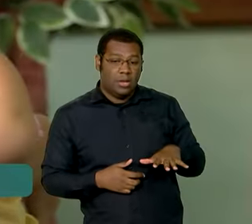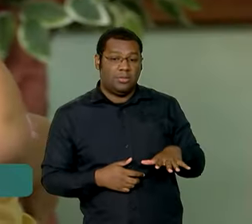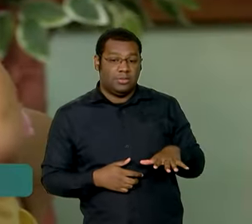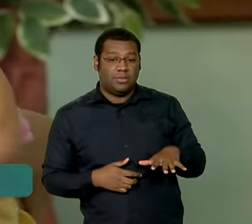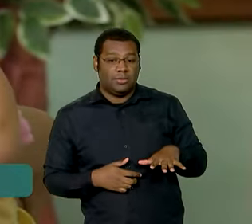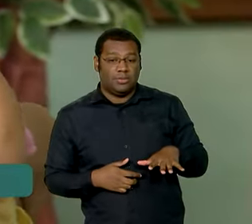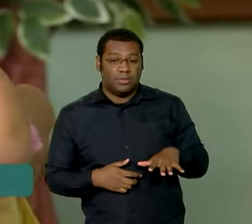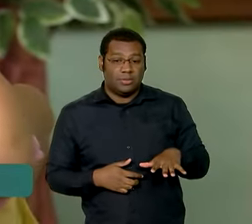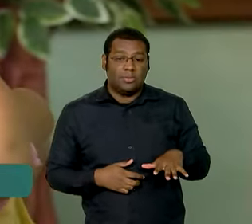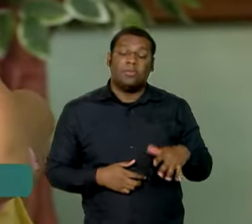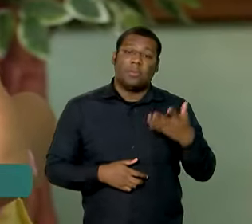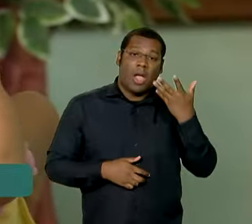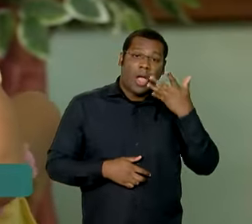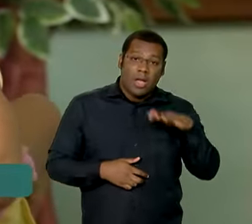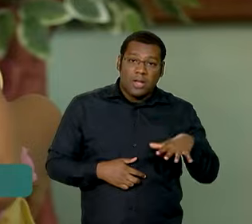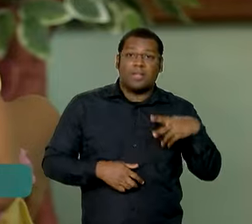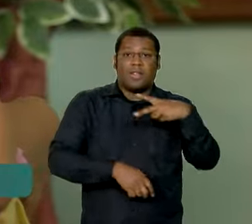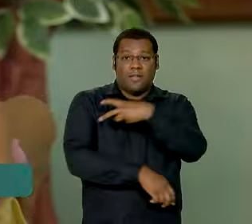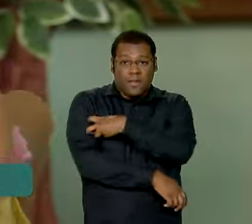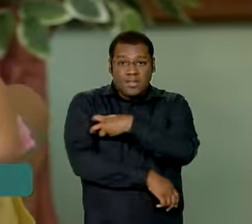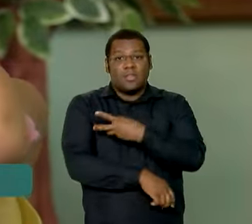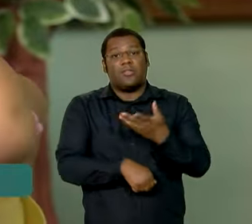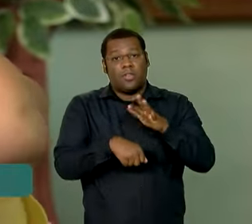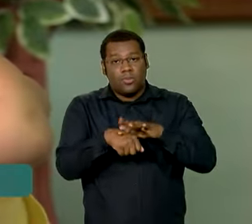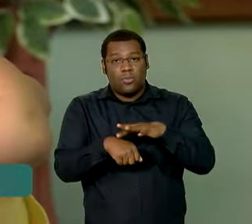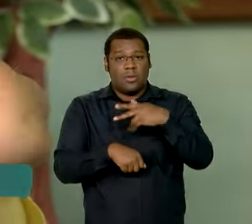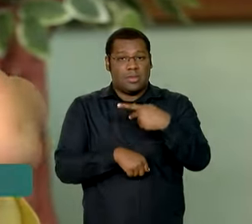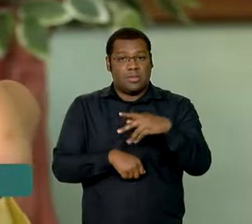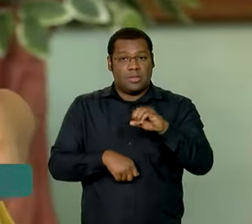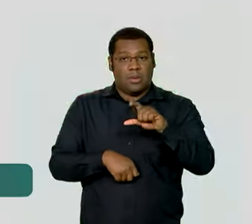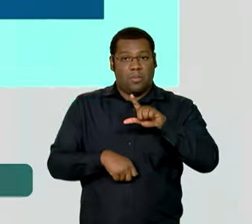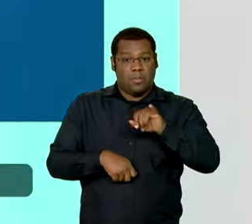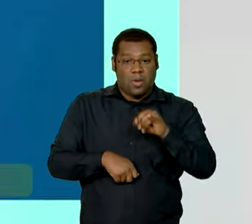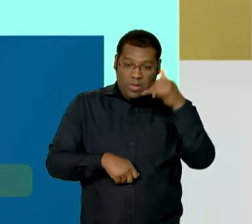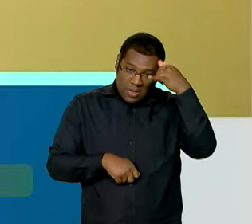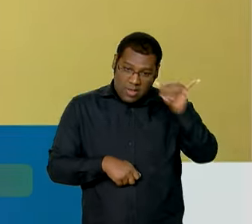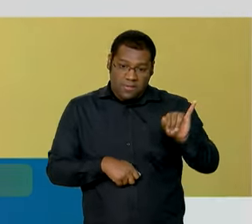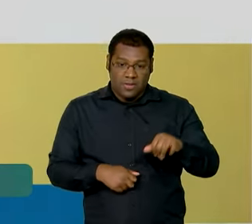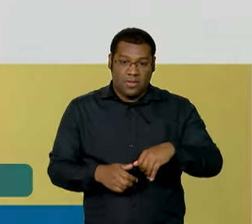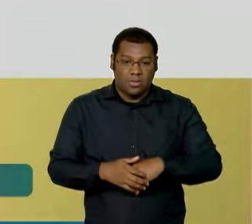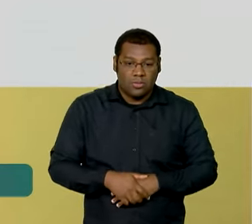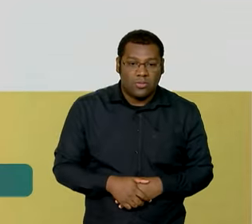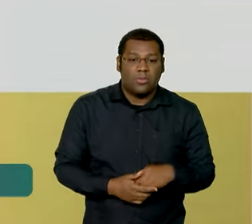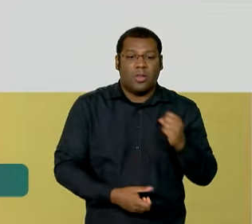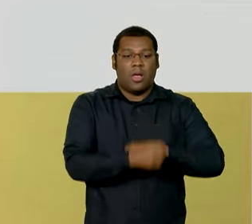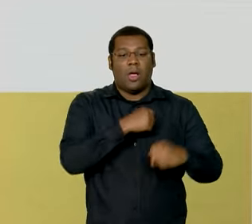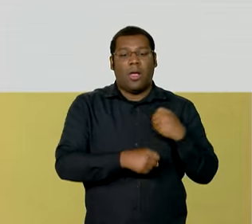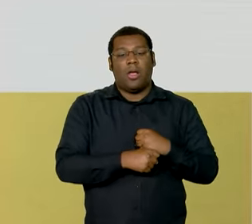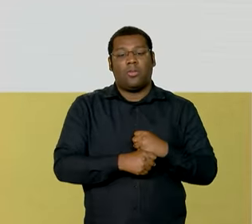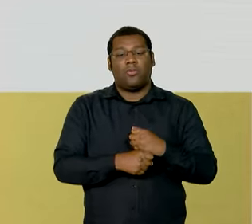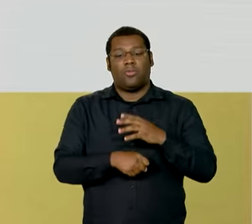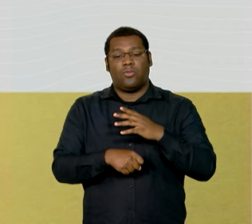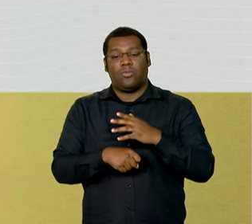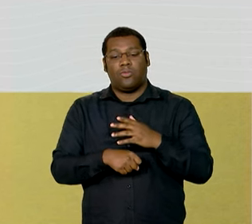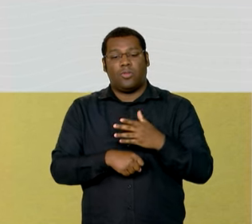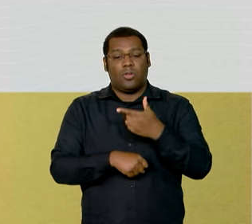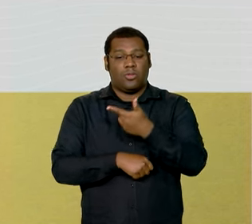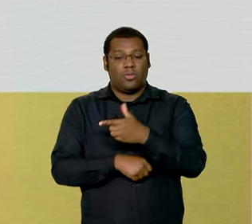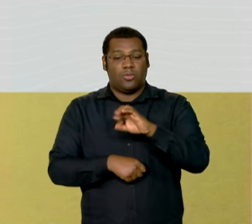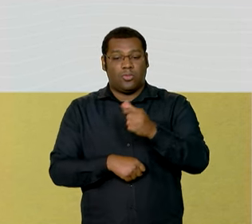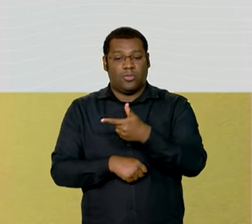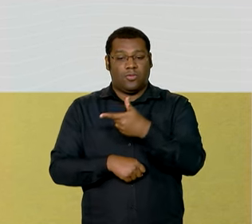polio, a paralisia infantil, foi menor do que em 2022. Em 2022, nasceram 2